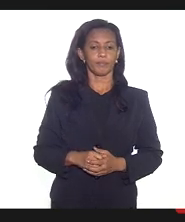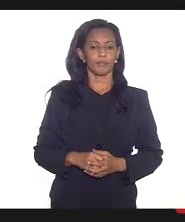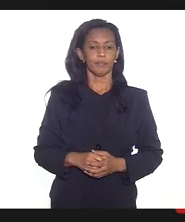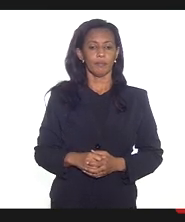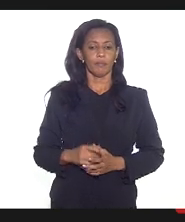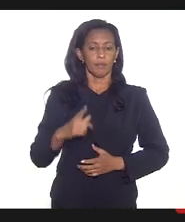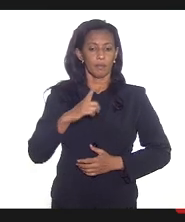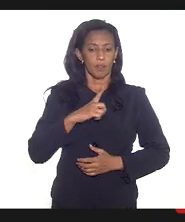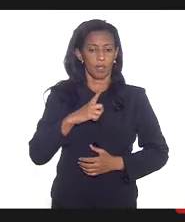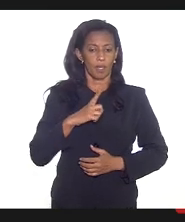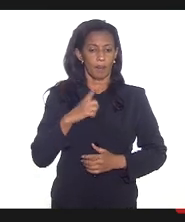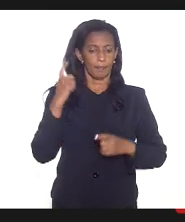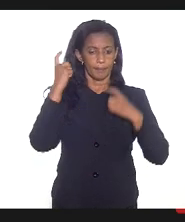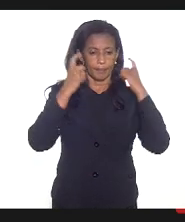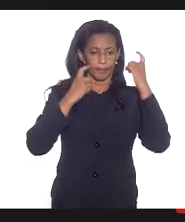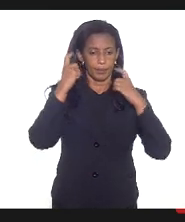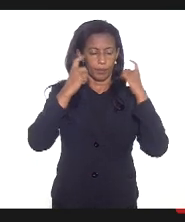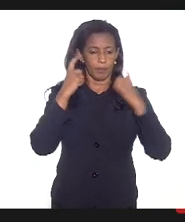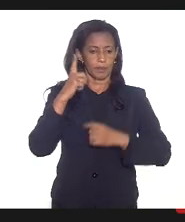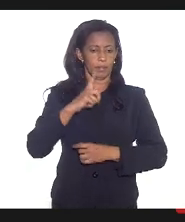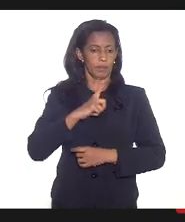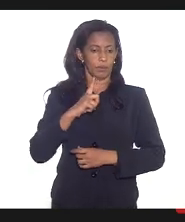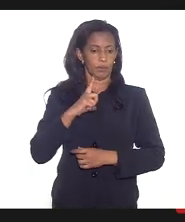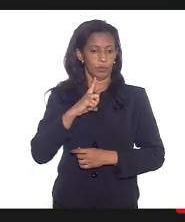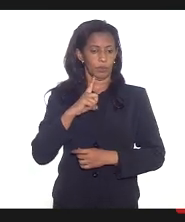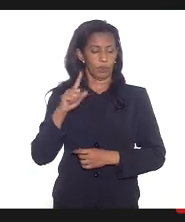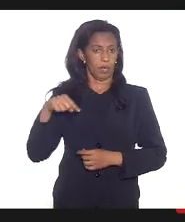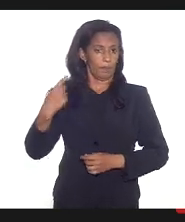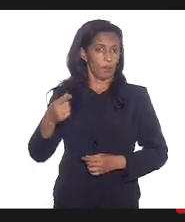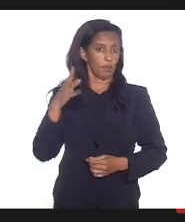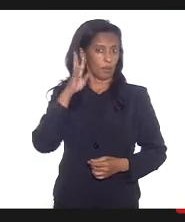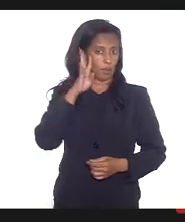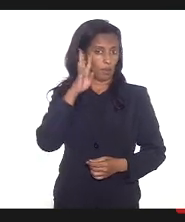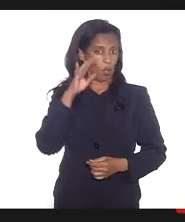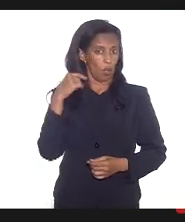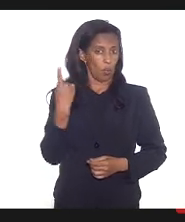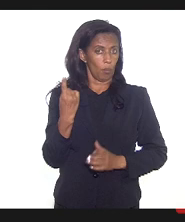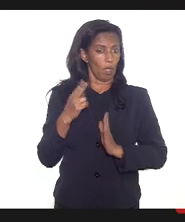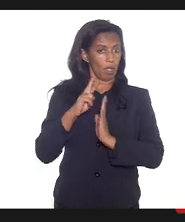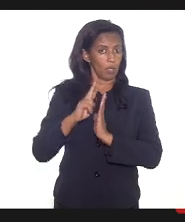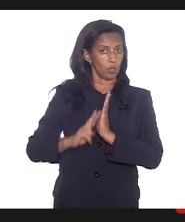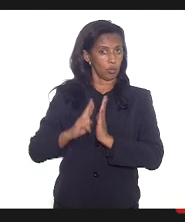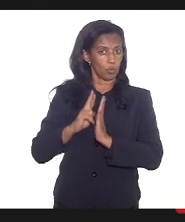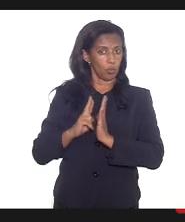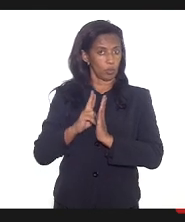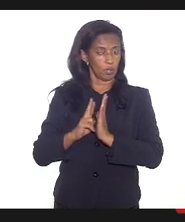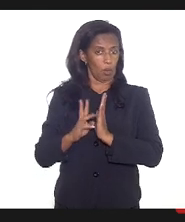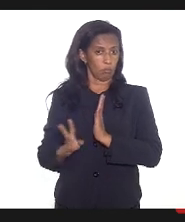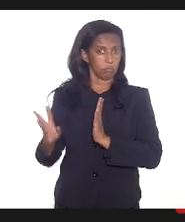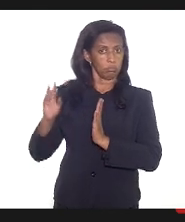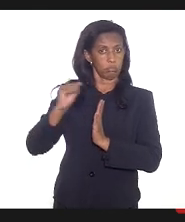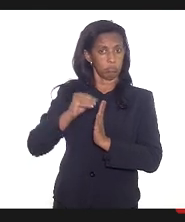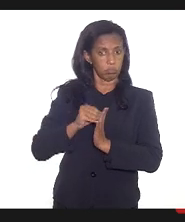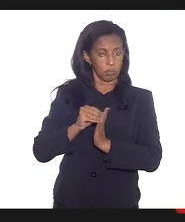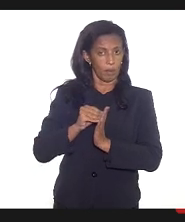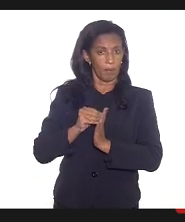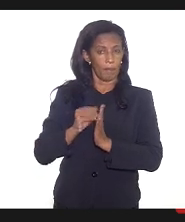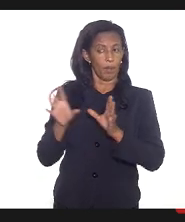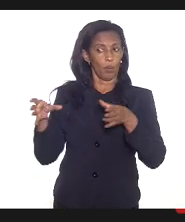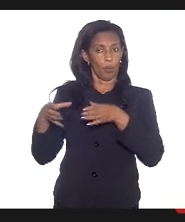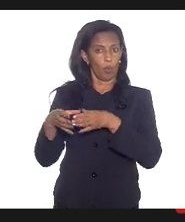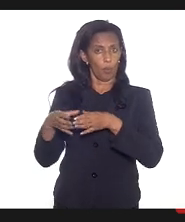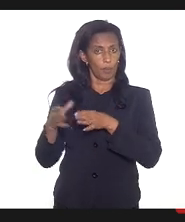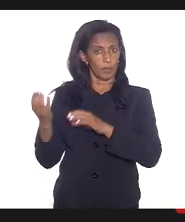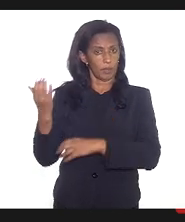a preocupação da gente ter na próxima quarta-feira uma resolução respaldada pelos comitês científicos